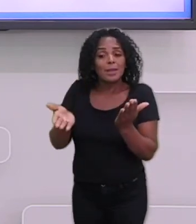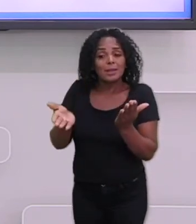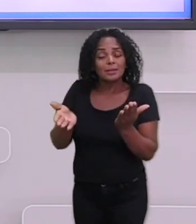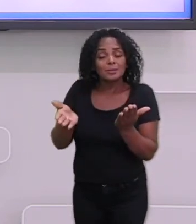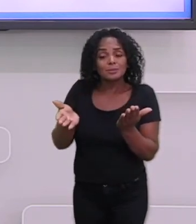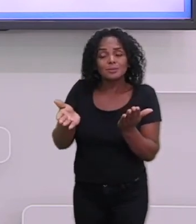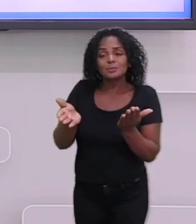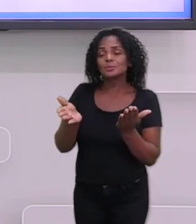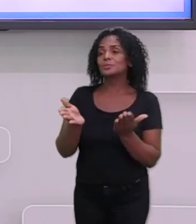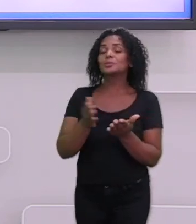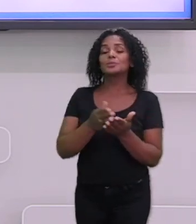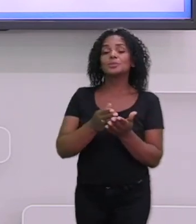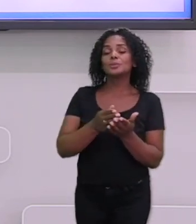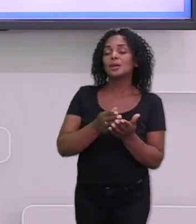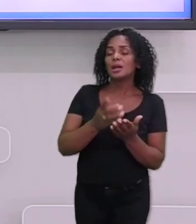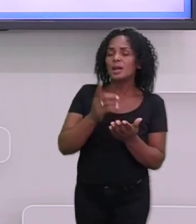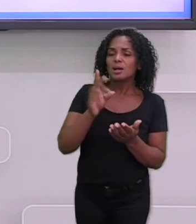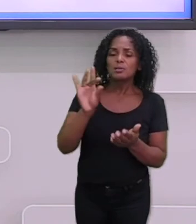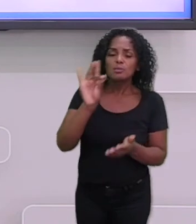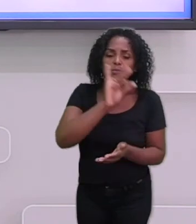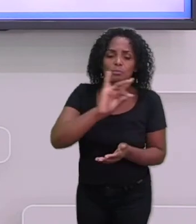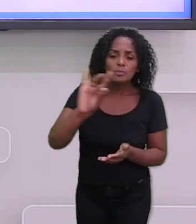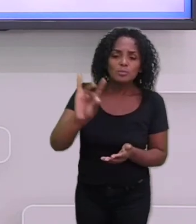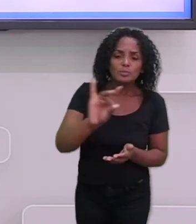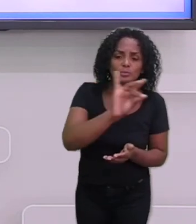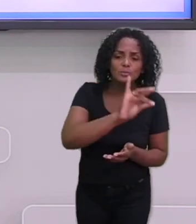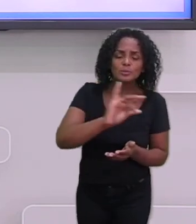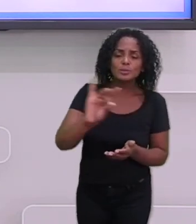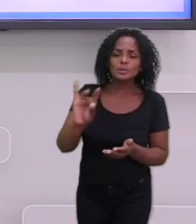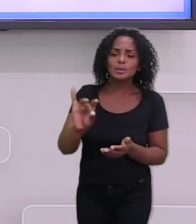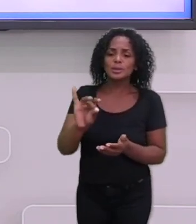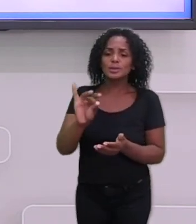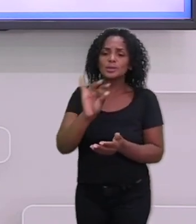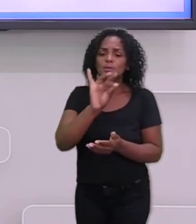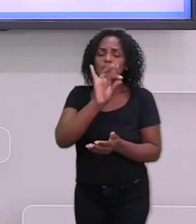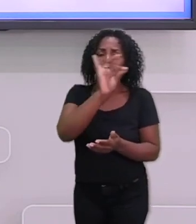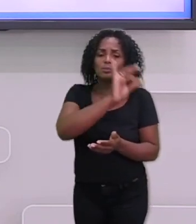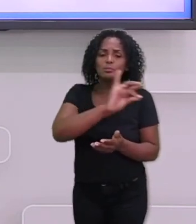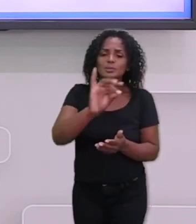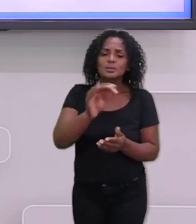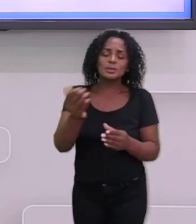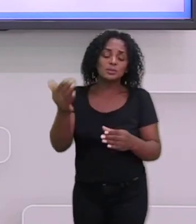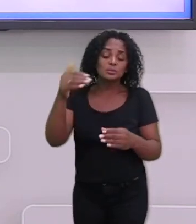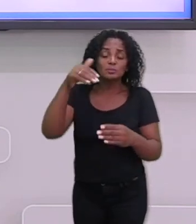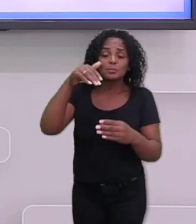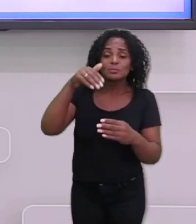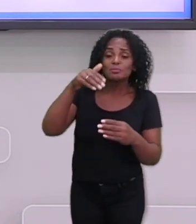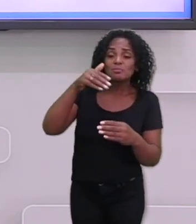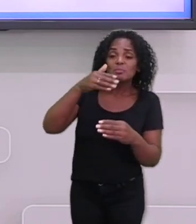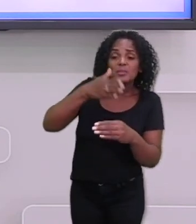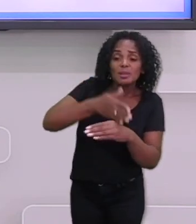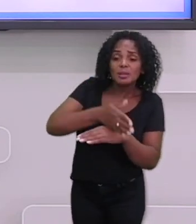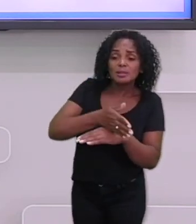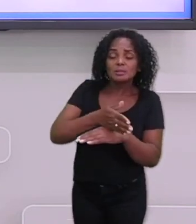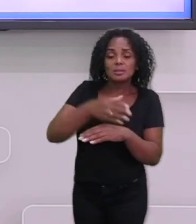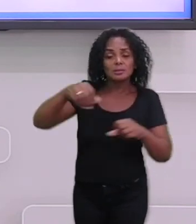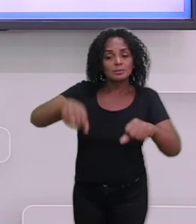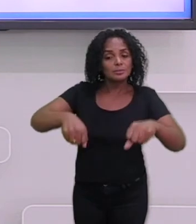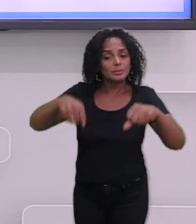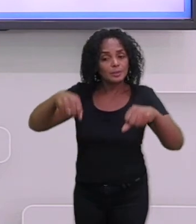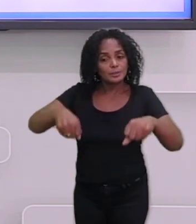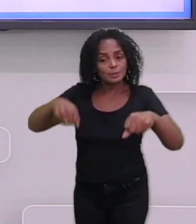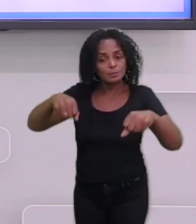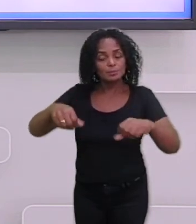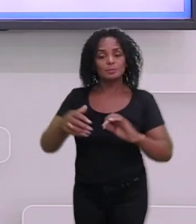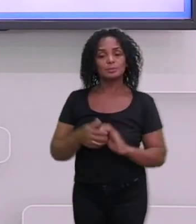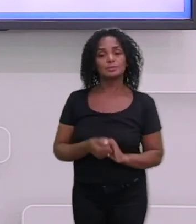ali em cima já é um criador para o mosquito. Porque, quando chove, não faz ali aquela pocinha dentro da sacola, então, já é um possível